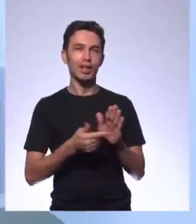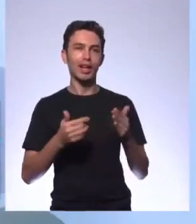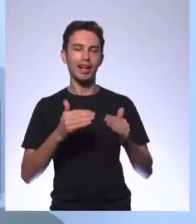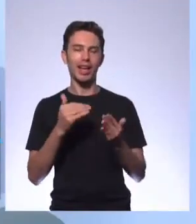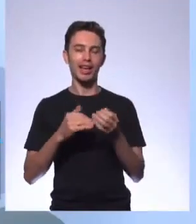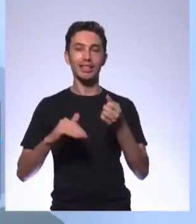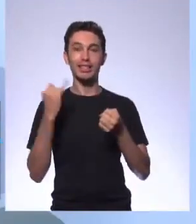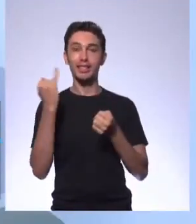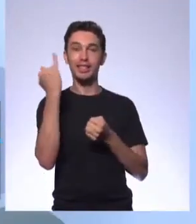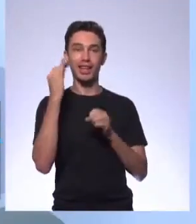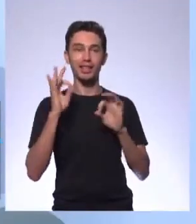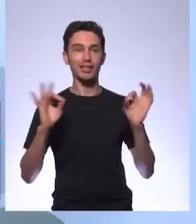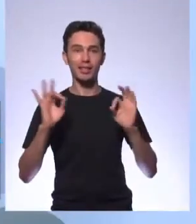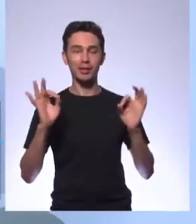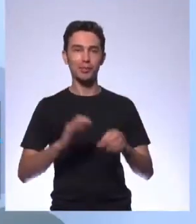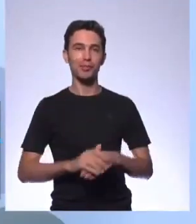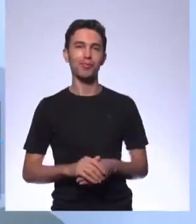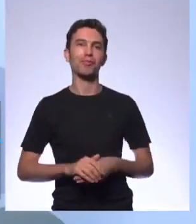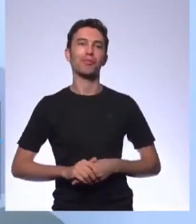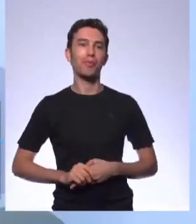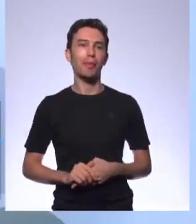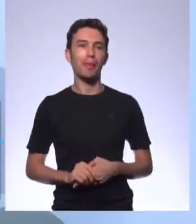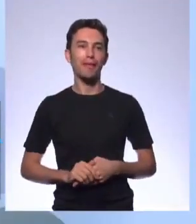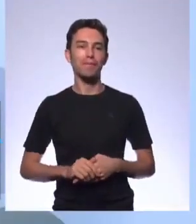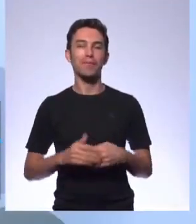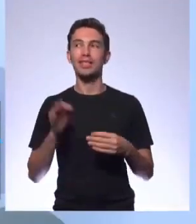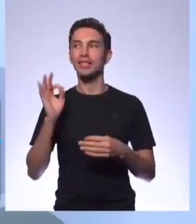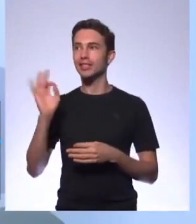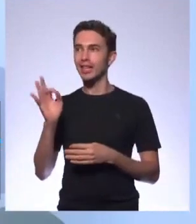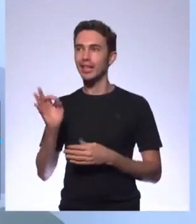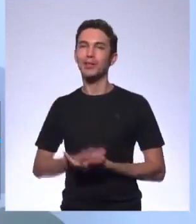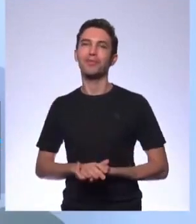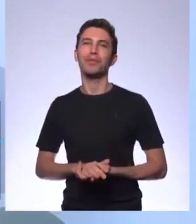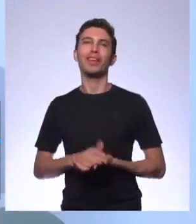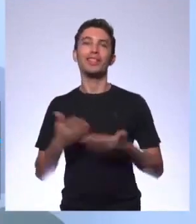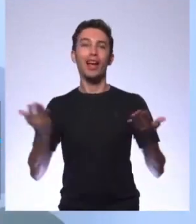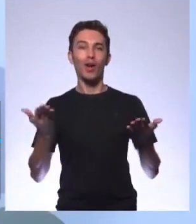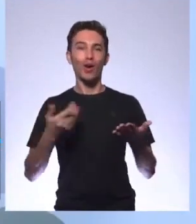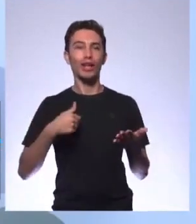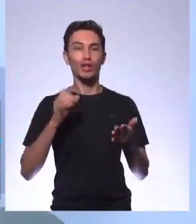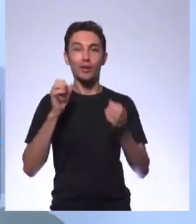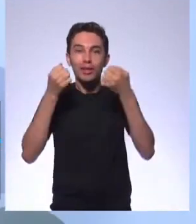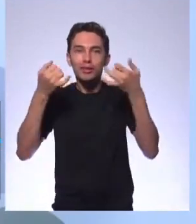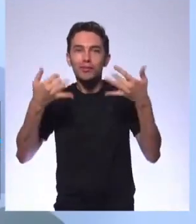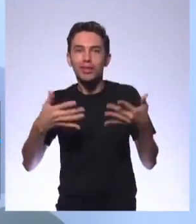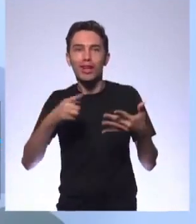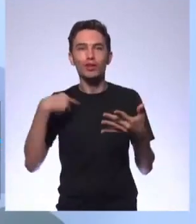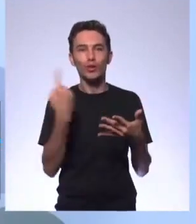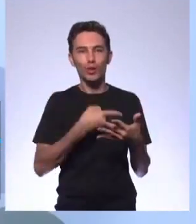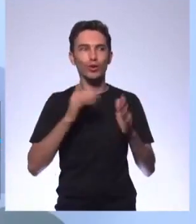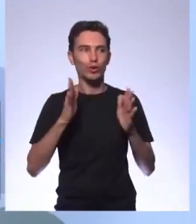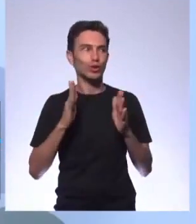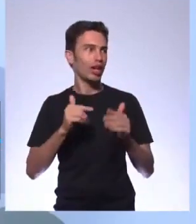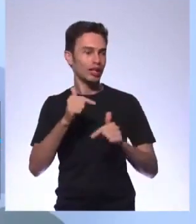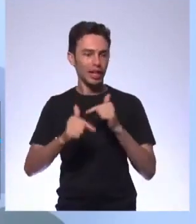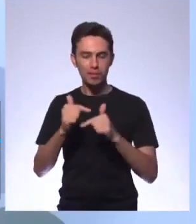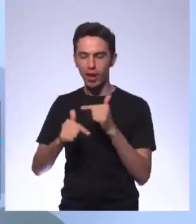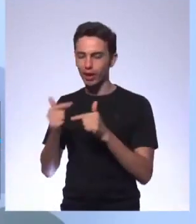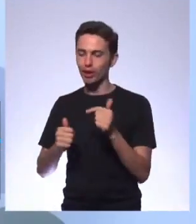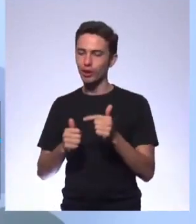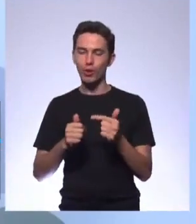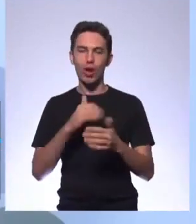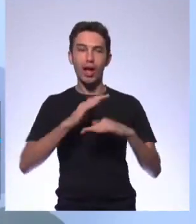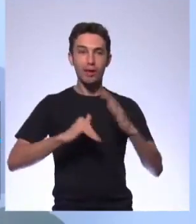para ressaltar que nós já estamos trabalhando com as habilidades essenciais e, em breve, como nós já falamos, no dia